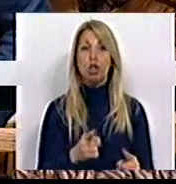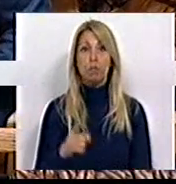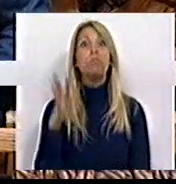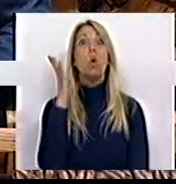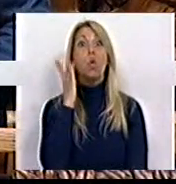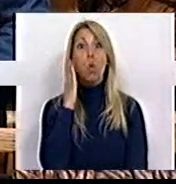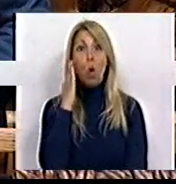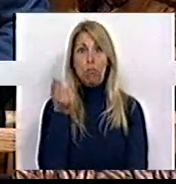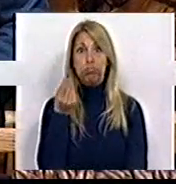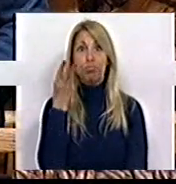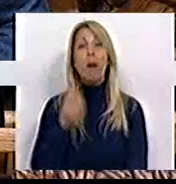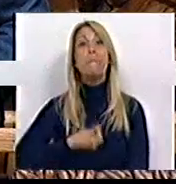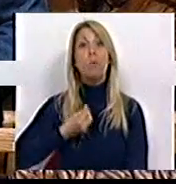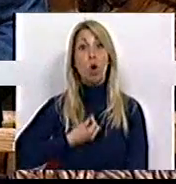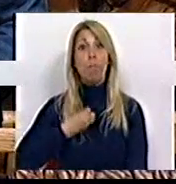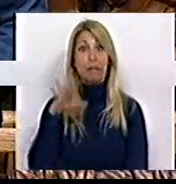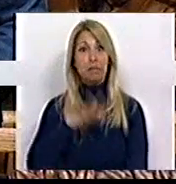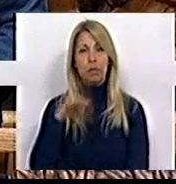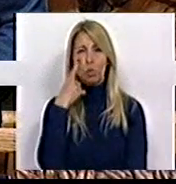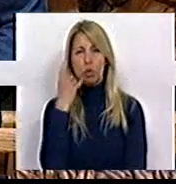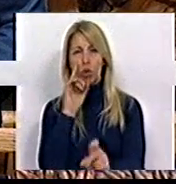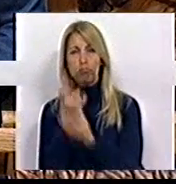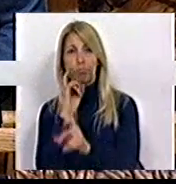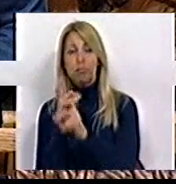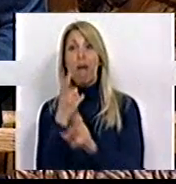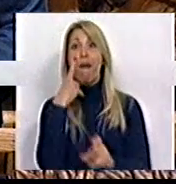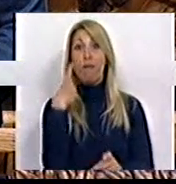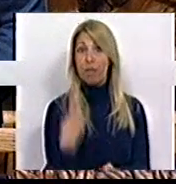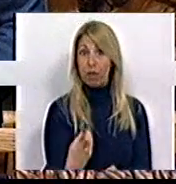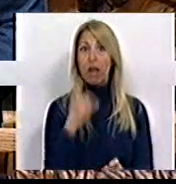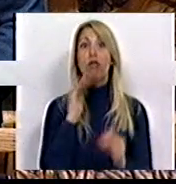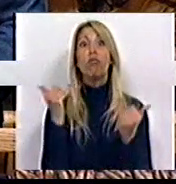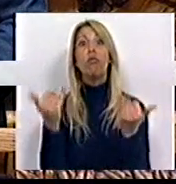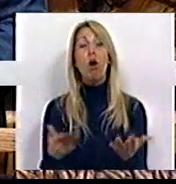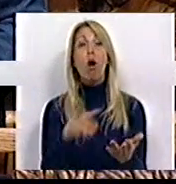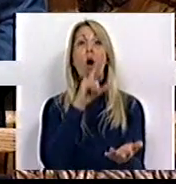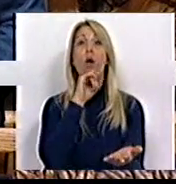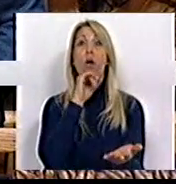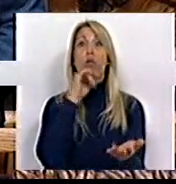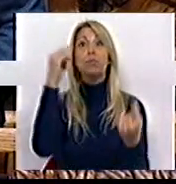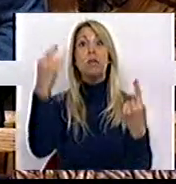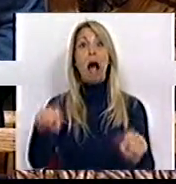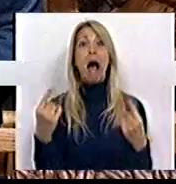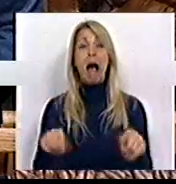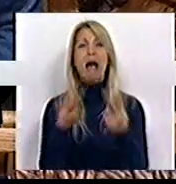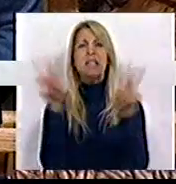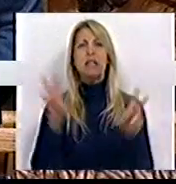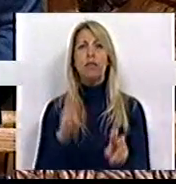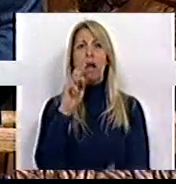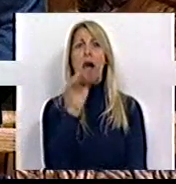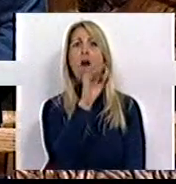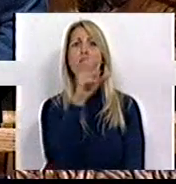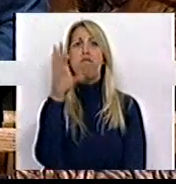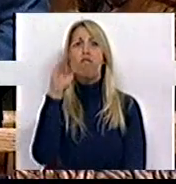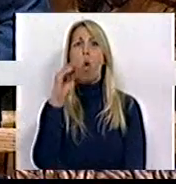número preocupante de casos registados foram fornecidas aos potenciais subscritores de certificados de aforro e de certificados do